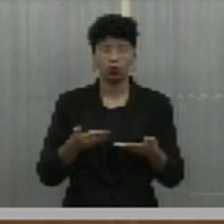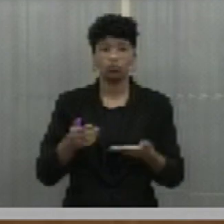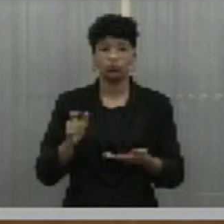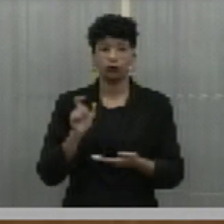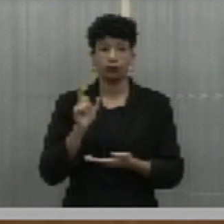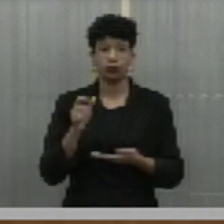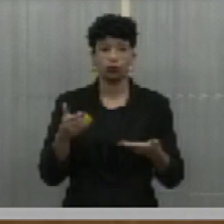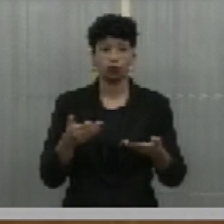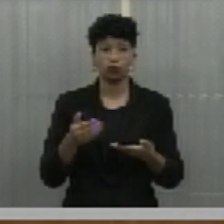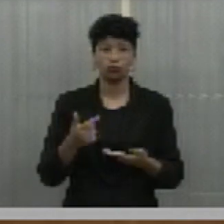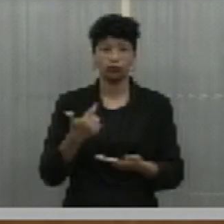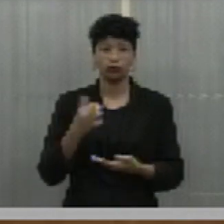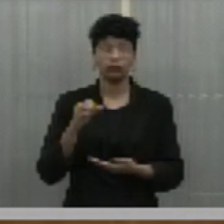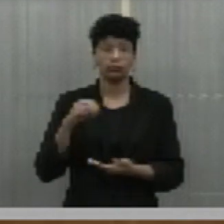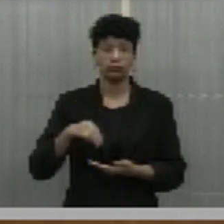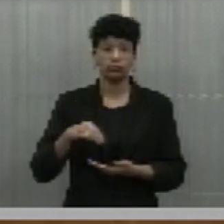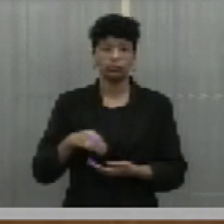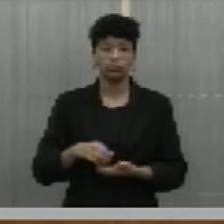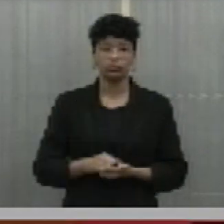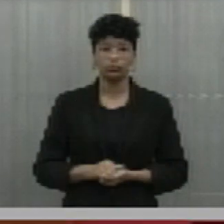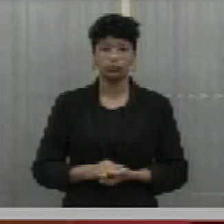palavra durante 10 minutos.